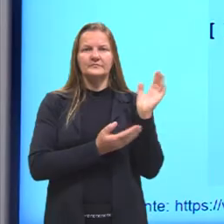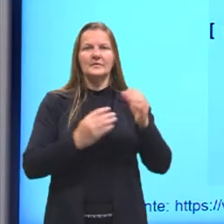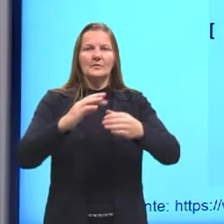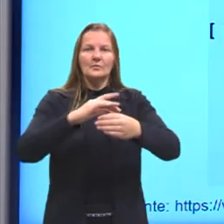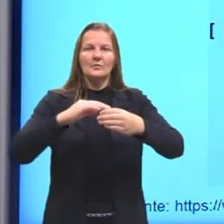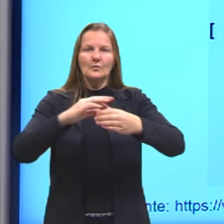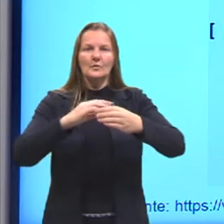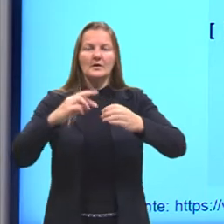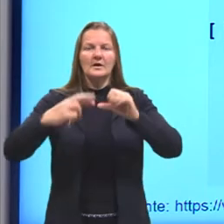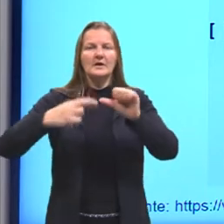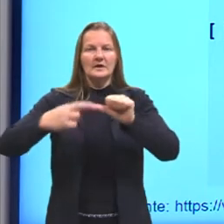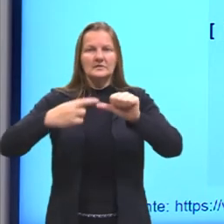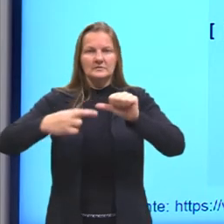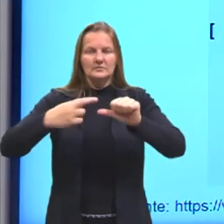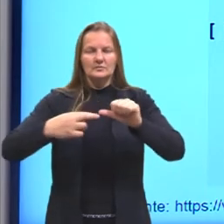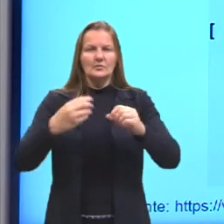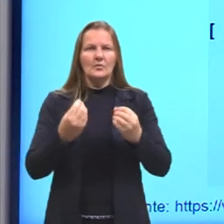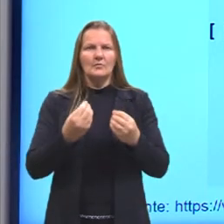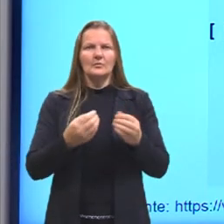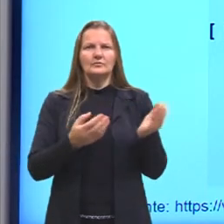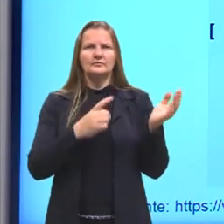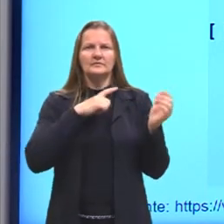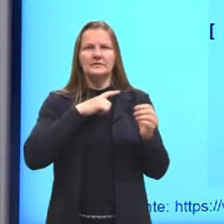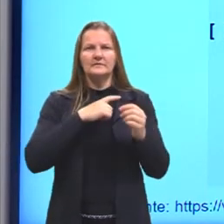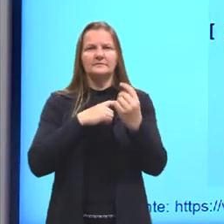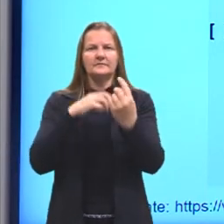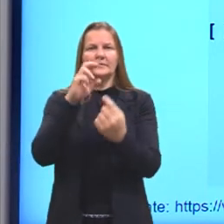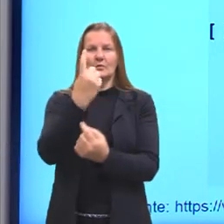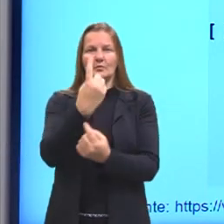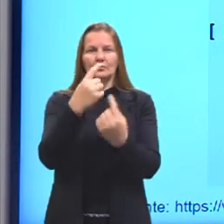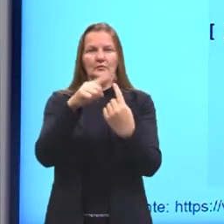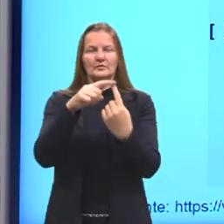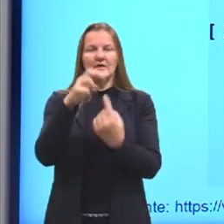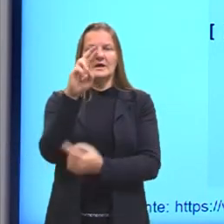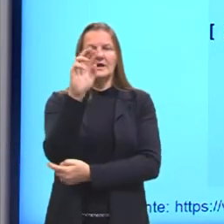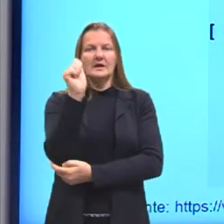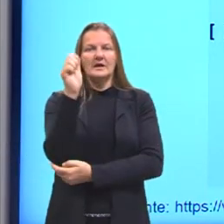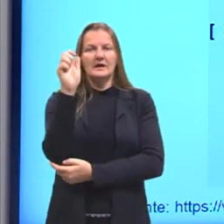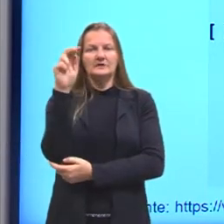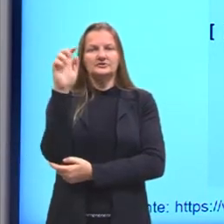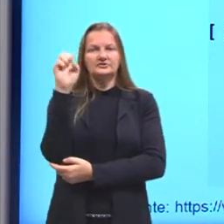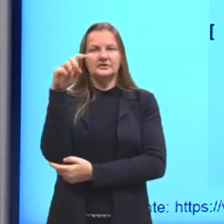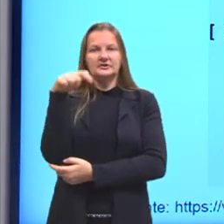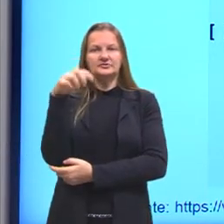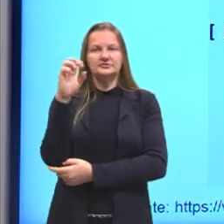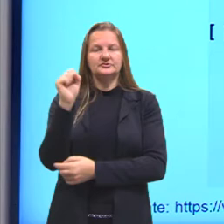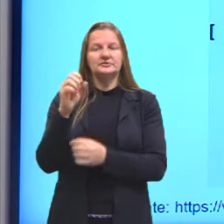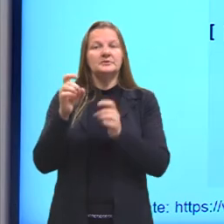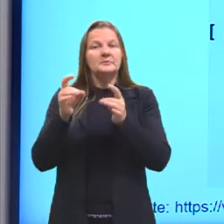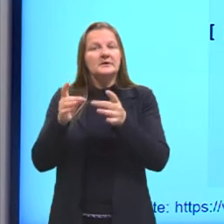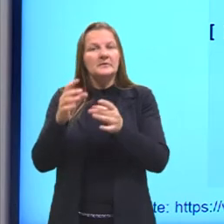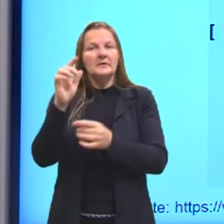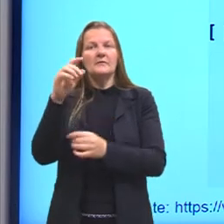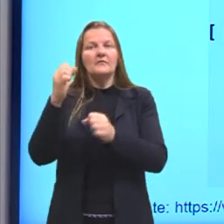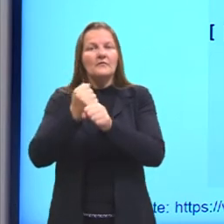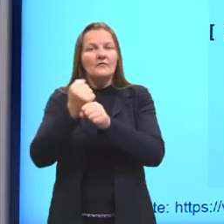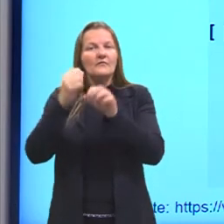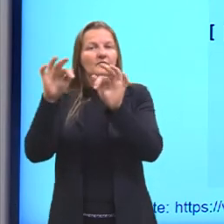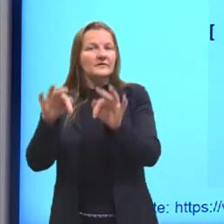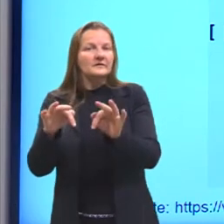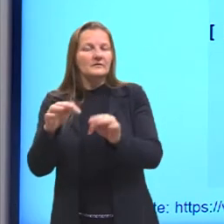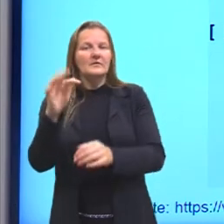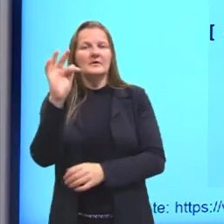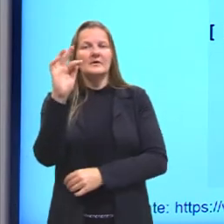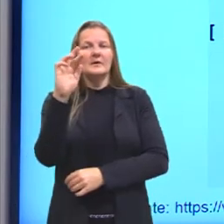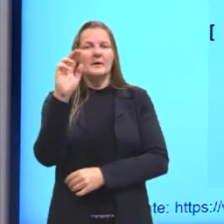química agora, tá? Eu tenho o reagente e eu vou ter o produto, certo? Então, antes de